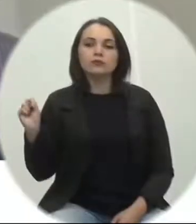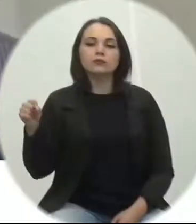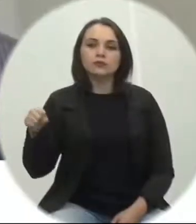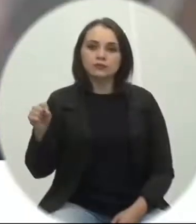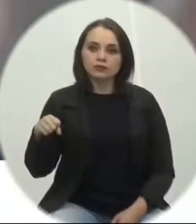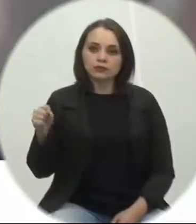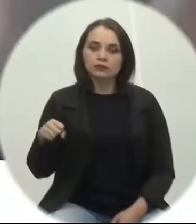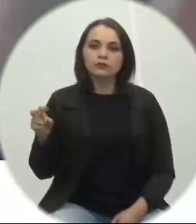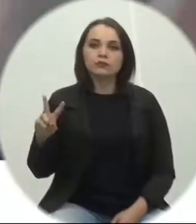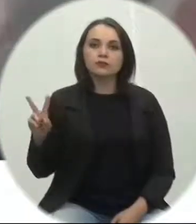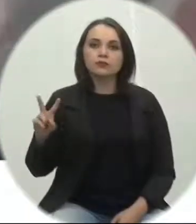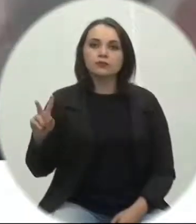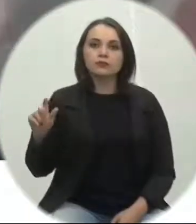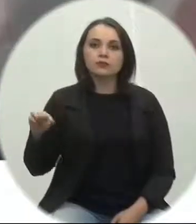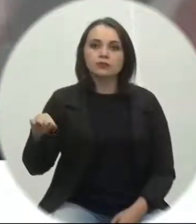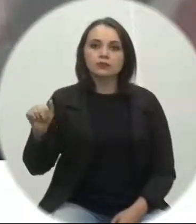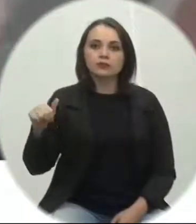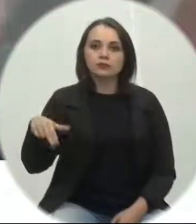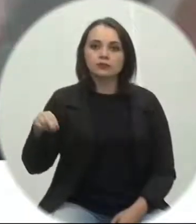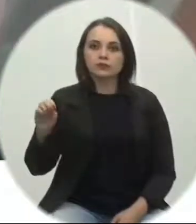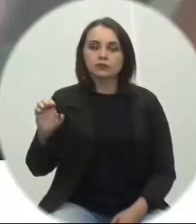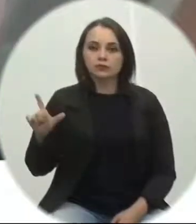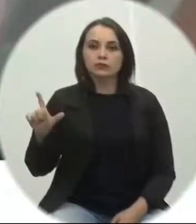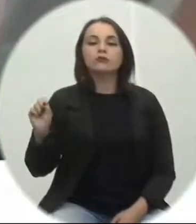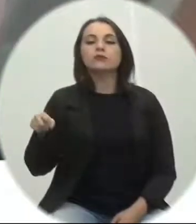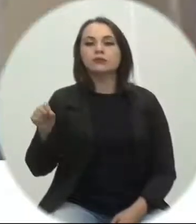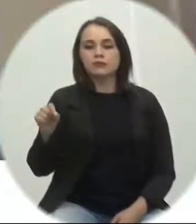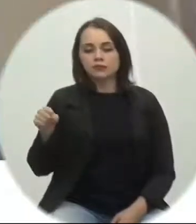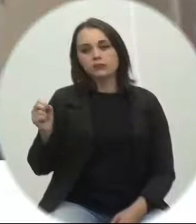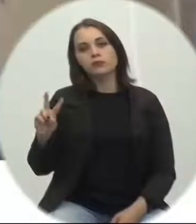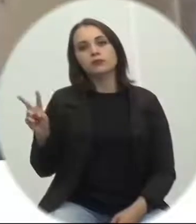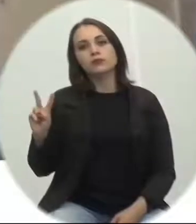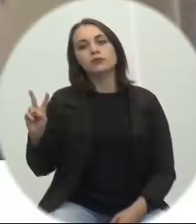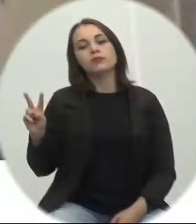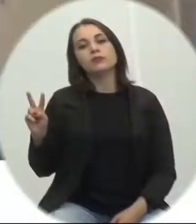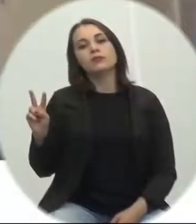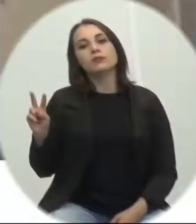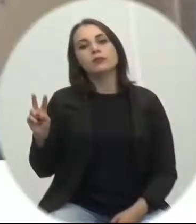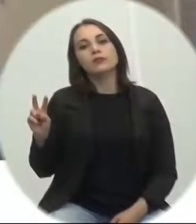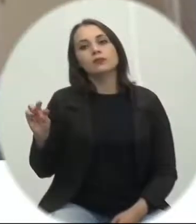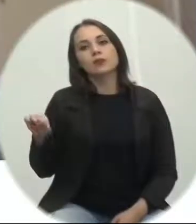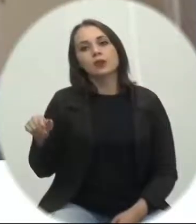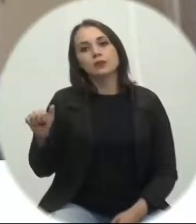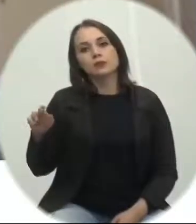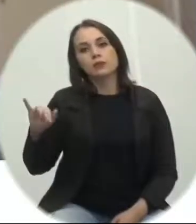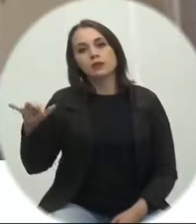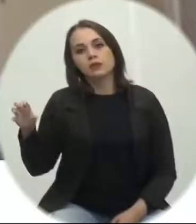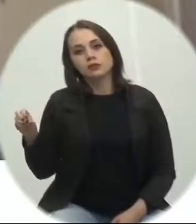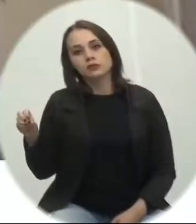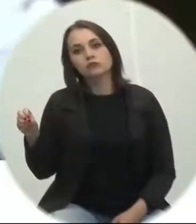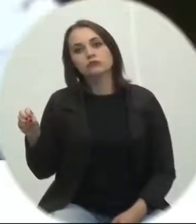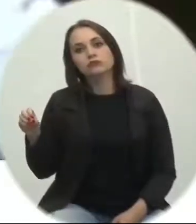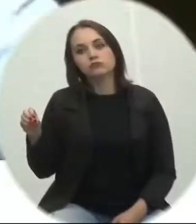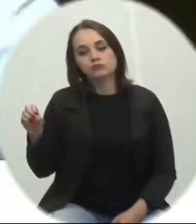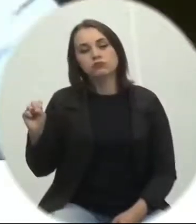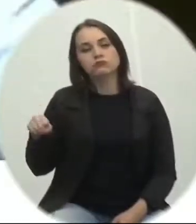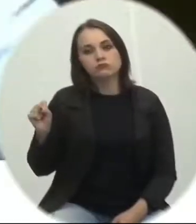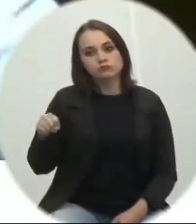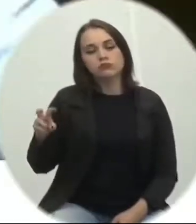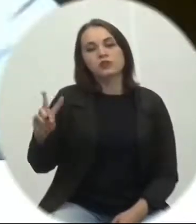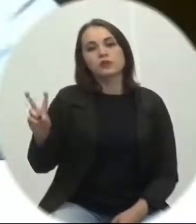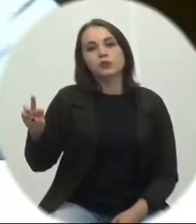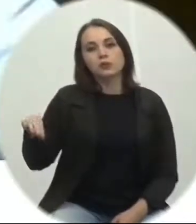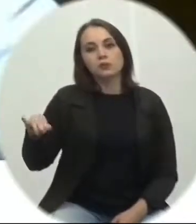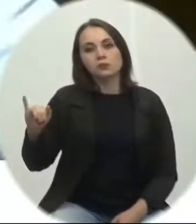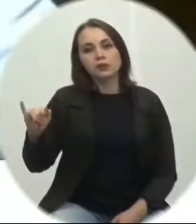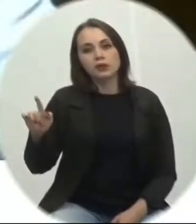favor presidente a favor vereador Manoel Hosenk a favor a favor vereador Márcio Daraus a favor a favor vereador